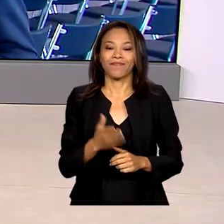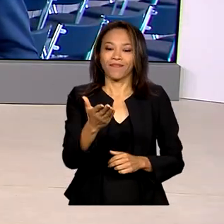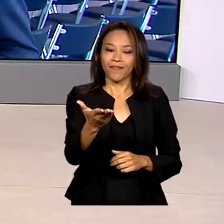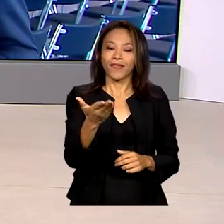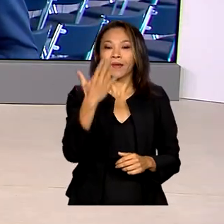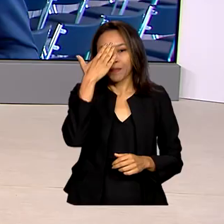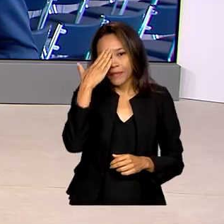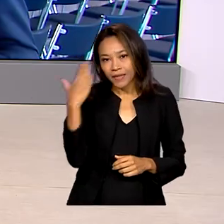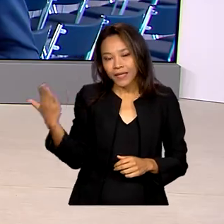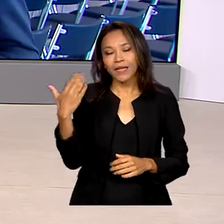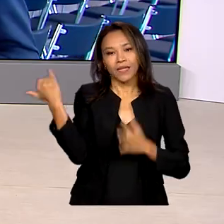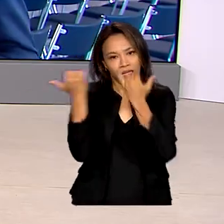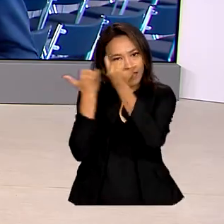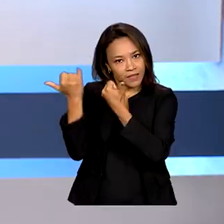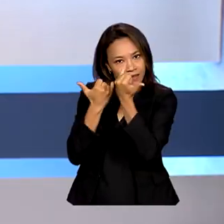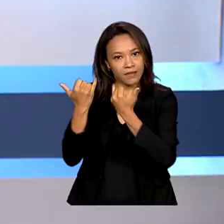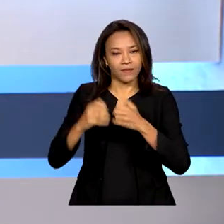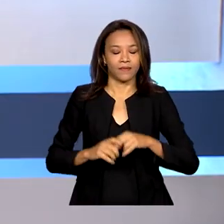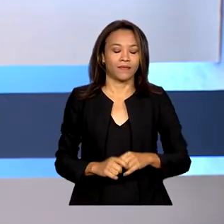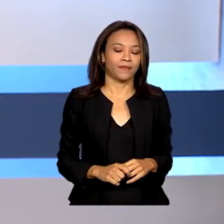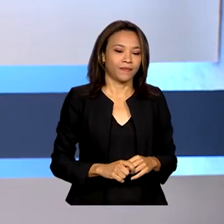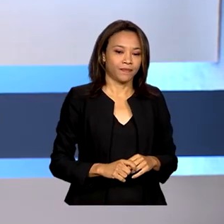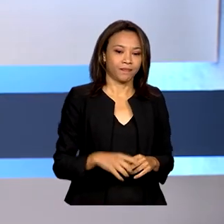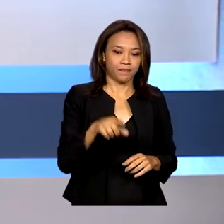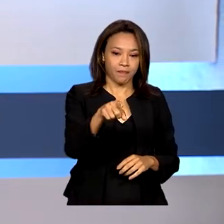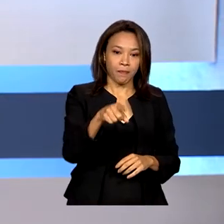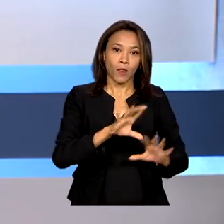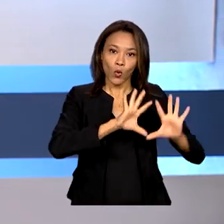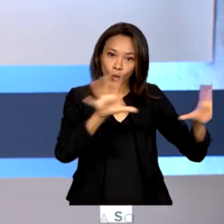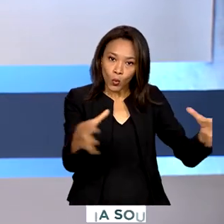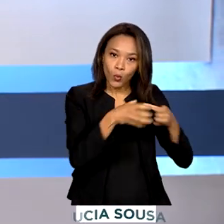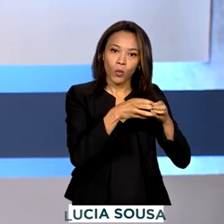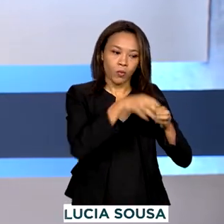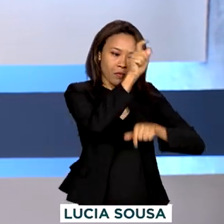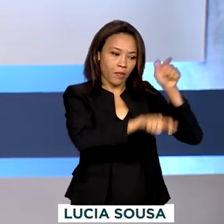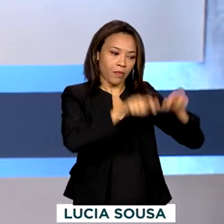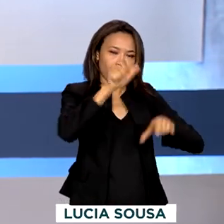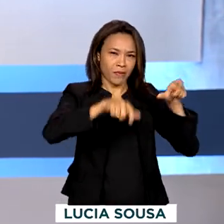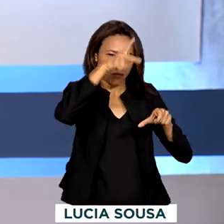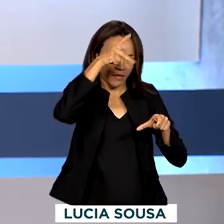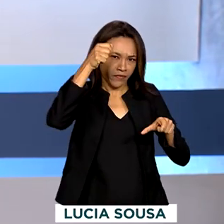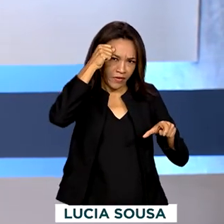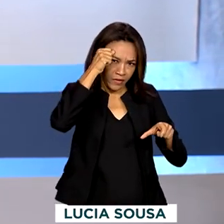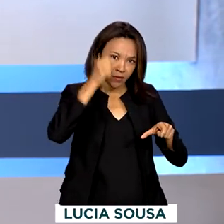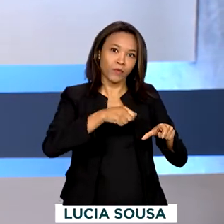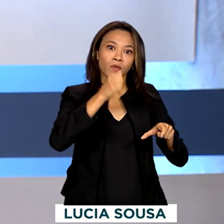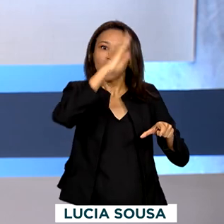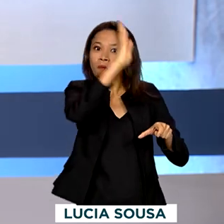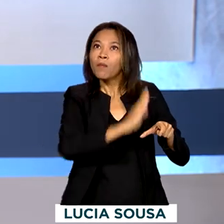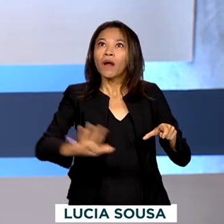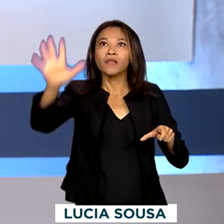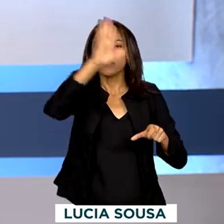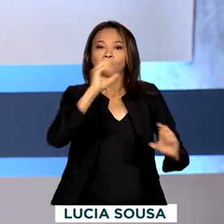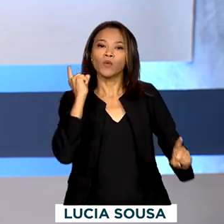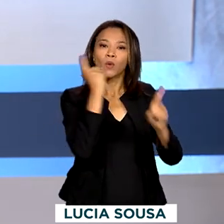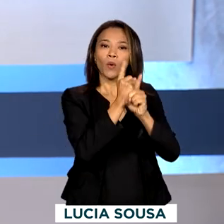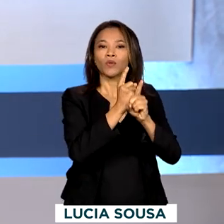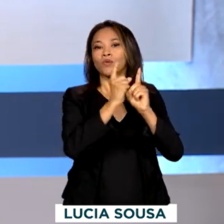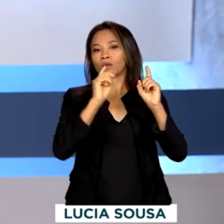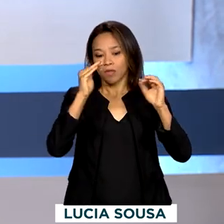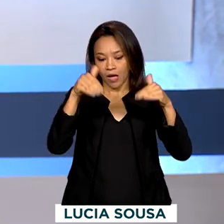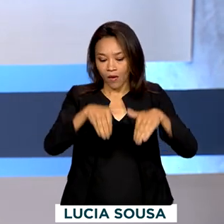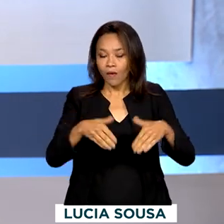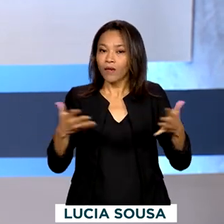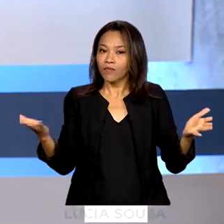Glauco. Obrigada pelas informações. A Frente Nacional de Prefeitos encerrou mais uma reunião anual em Brasília com